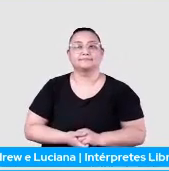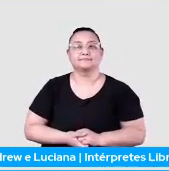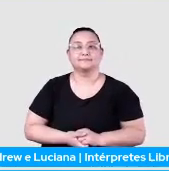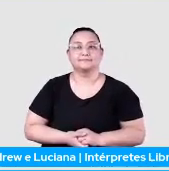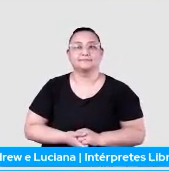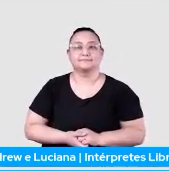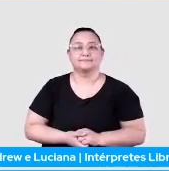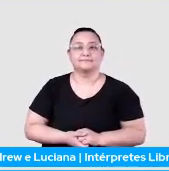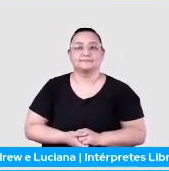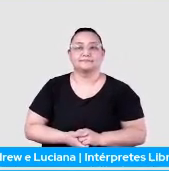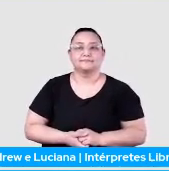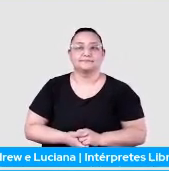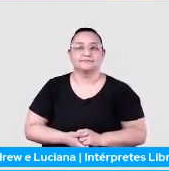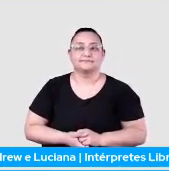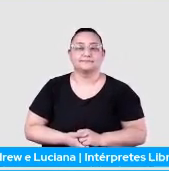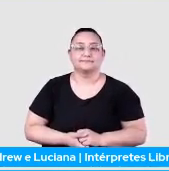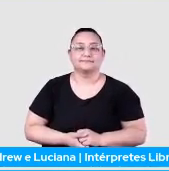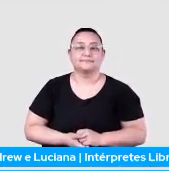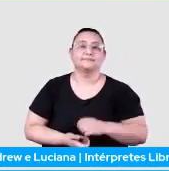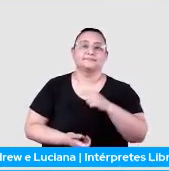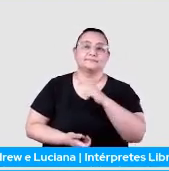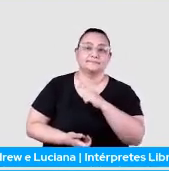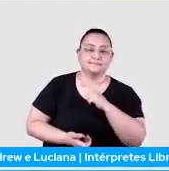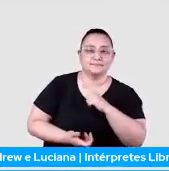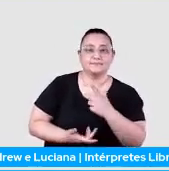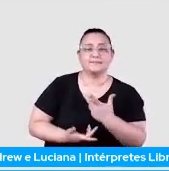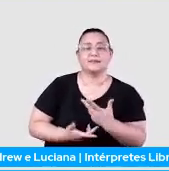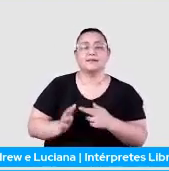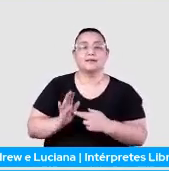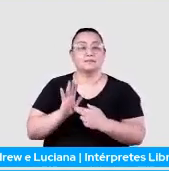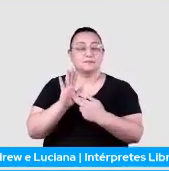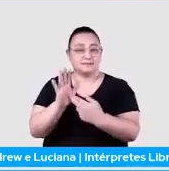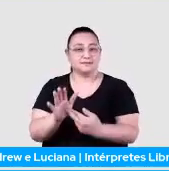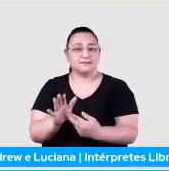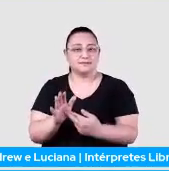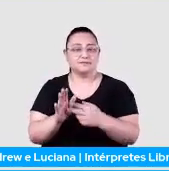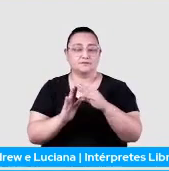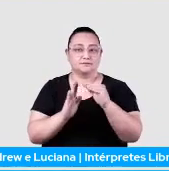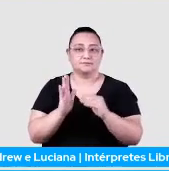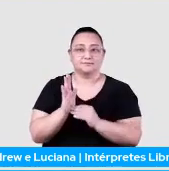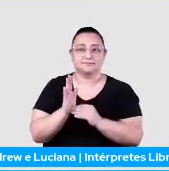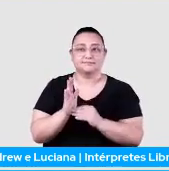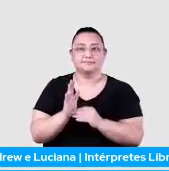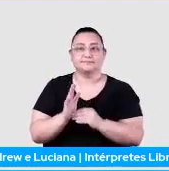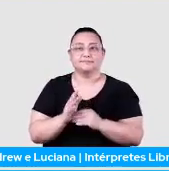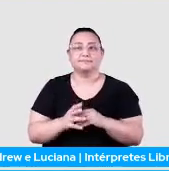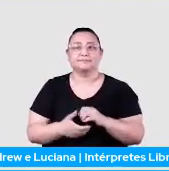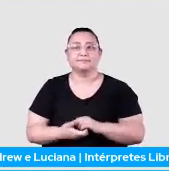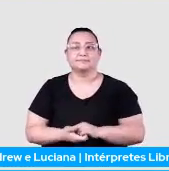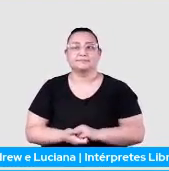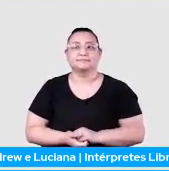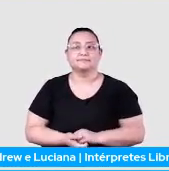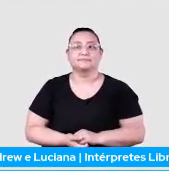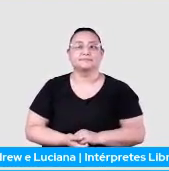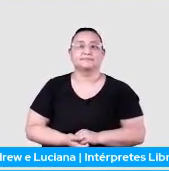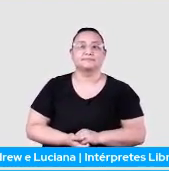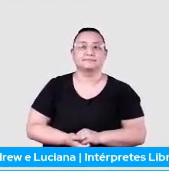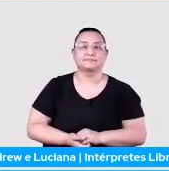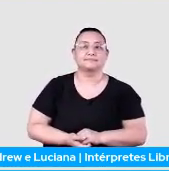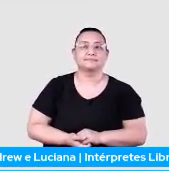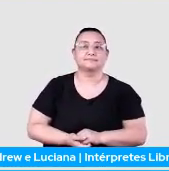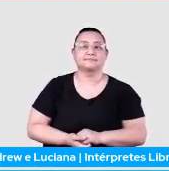aí, tem alguns tipos de representação nessa parte do one-hot, tem o bag of words, que eu acho que eu vou acabar